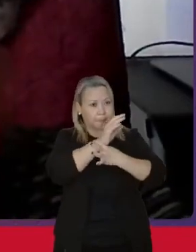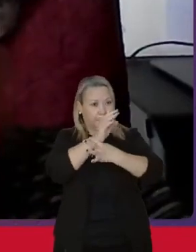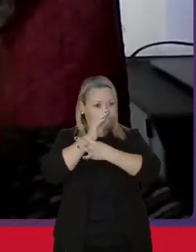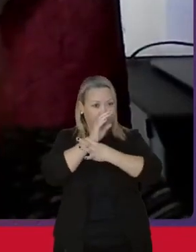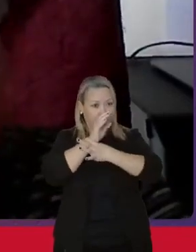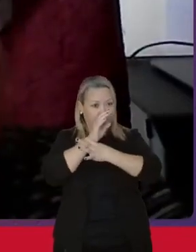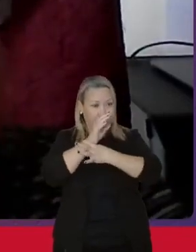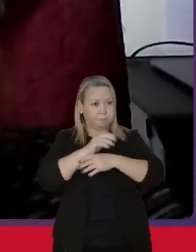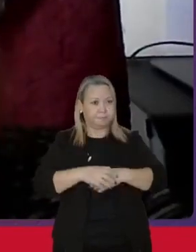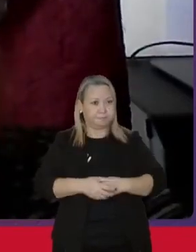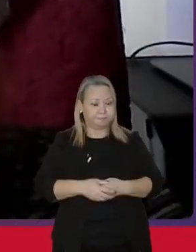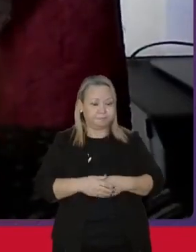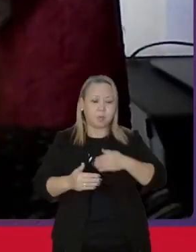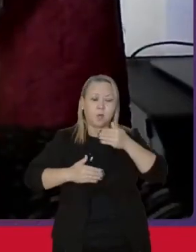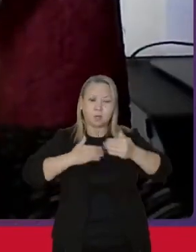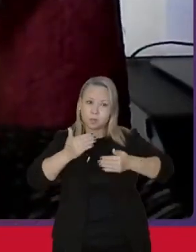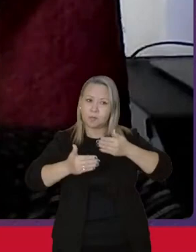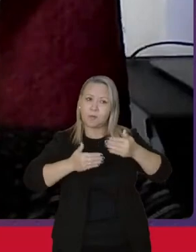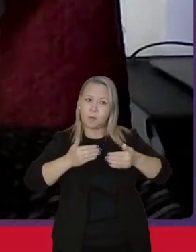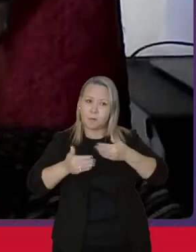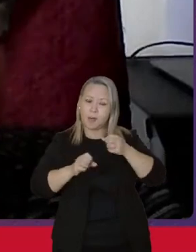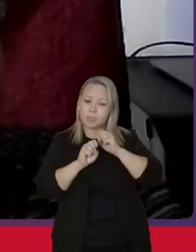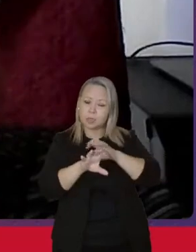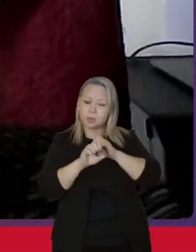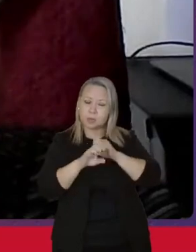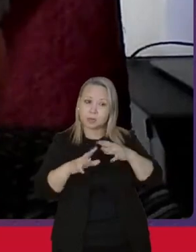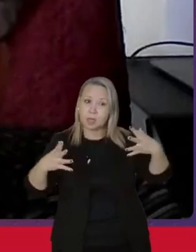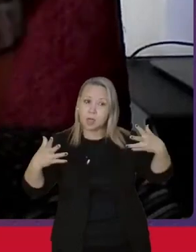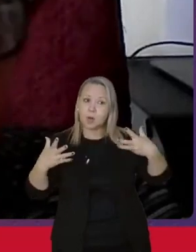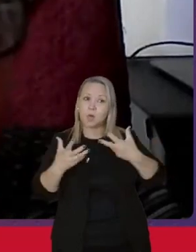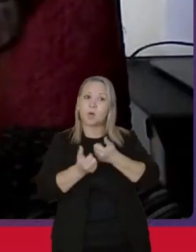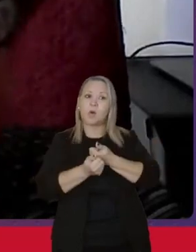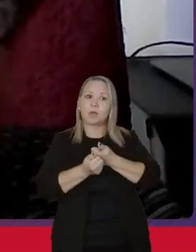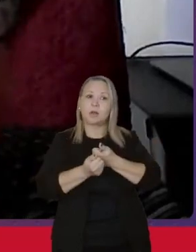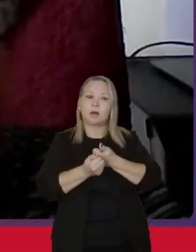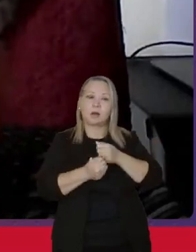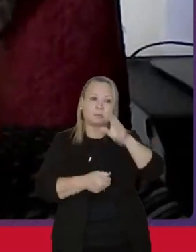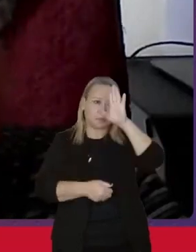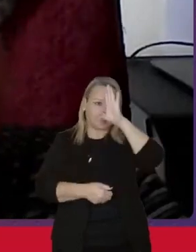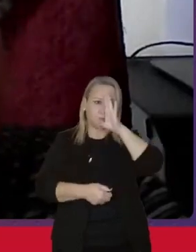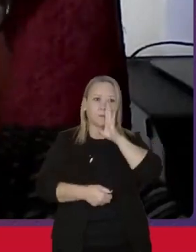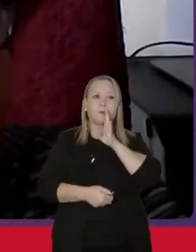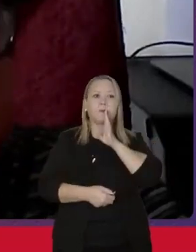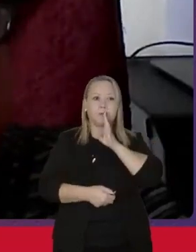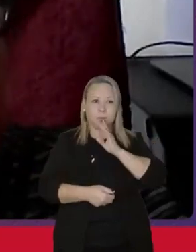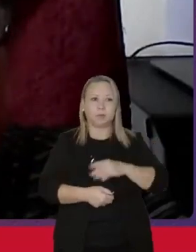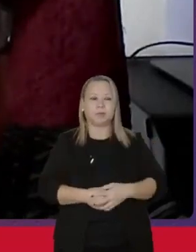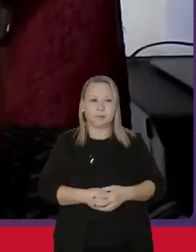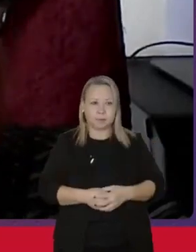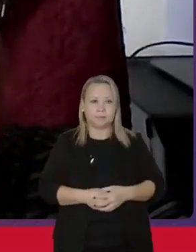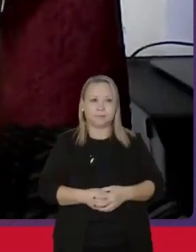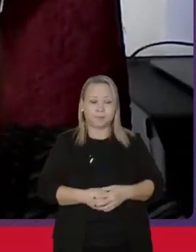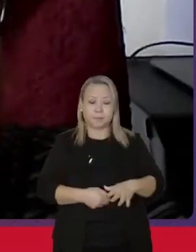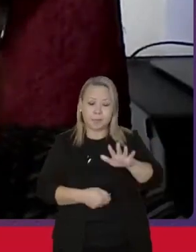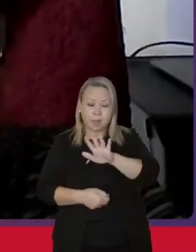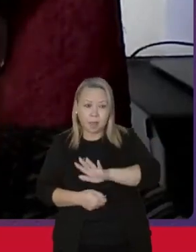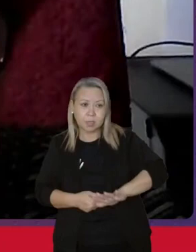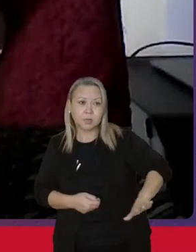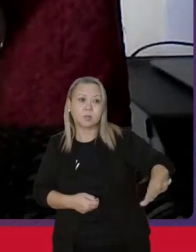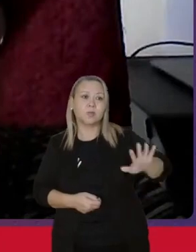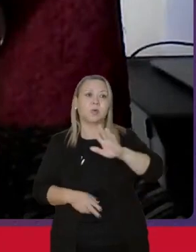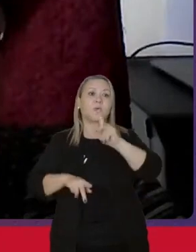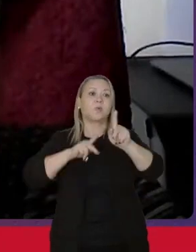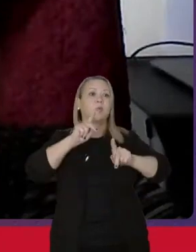do desenvolvimento da educação de qualidade gratuita para toda a